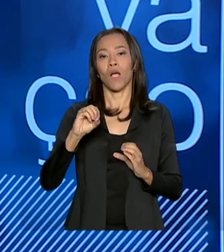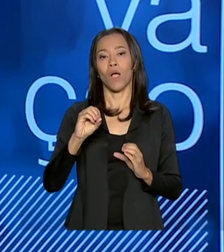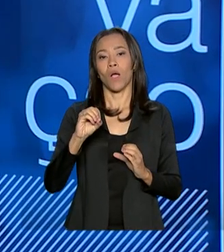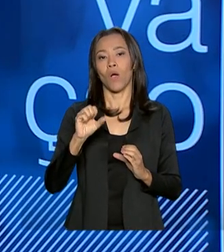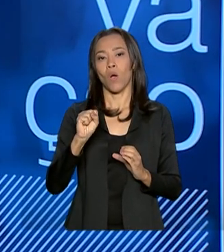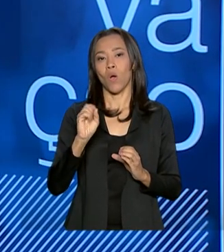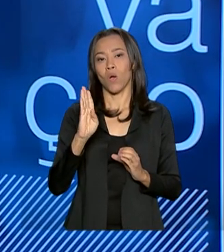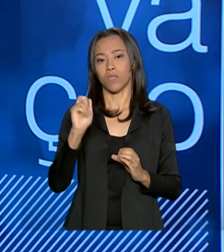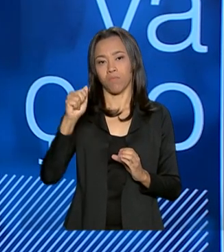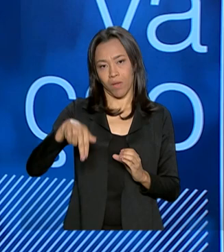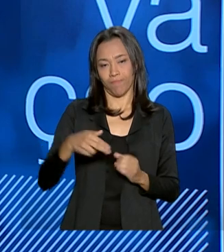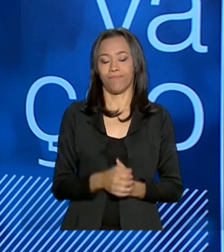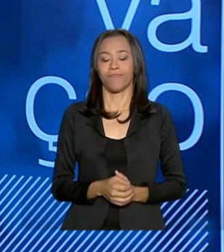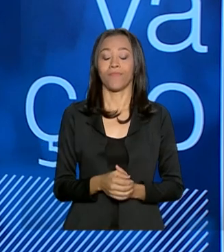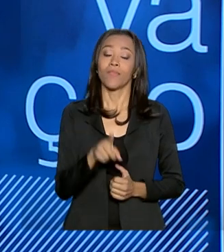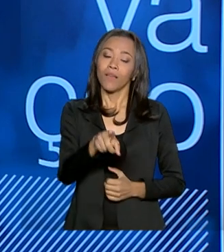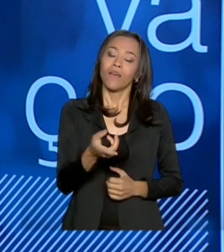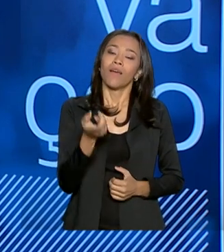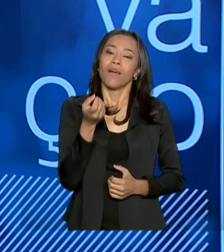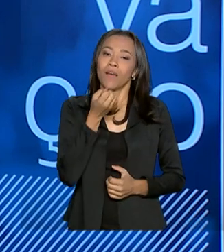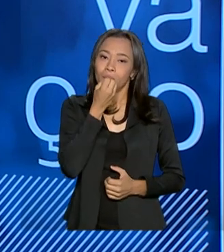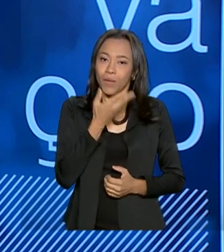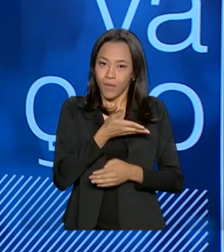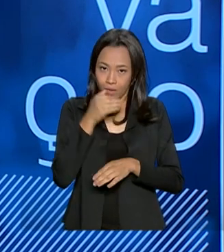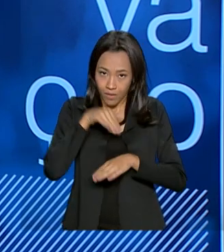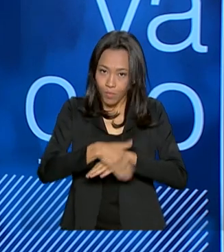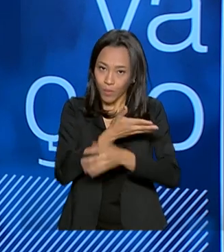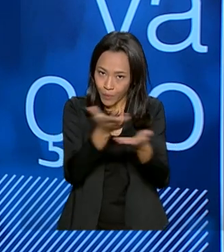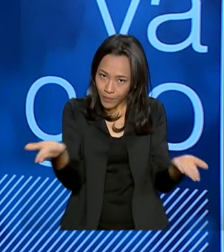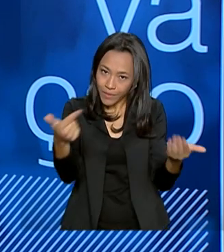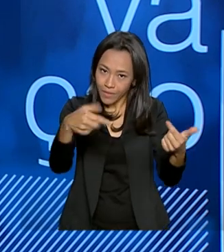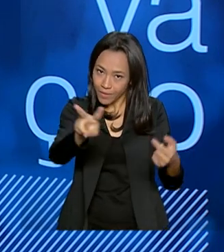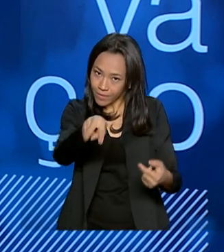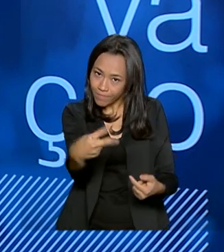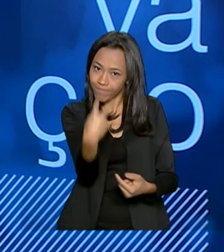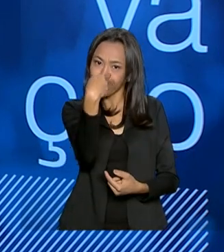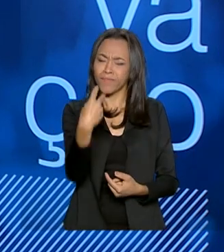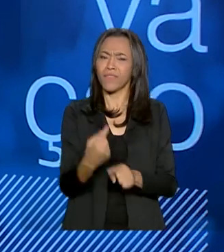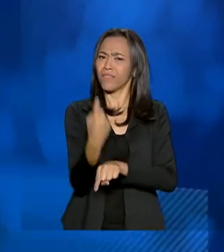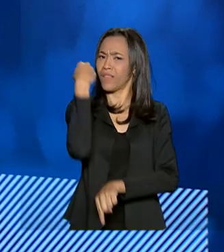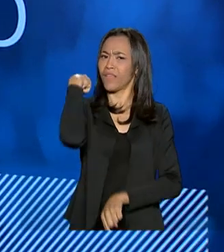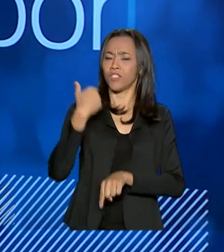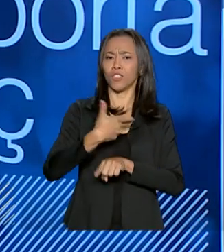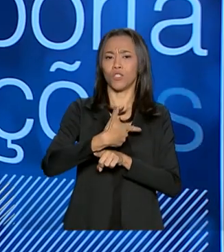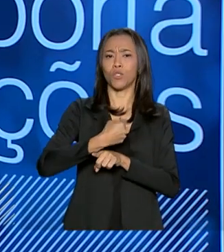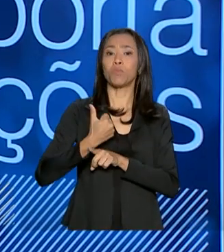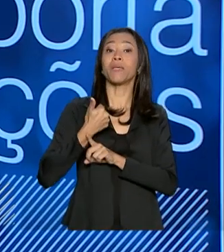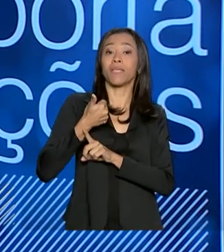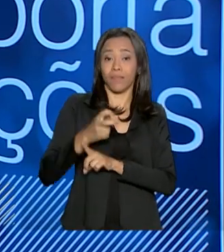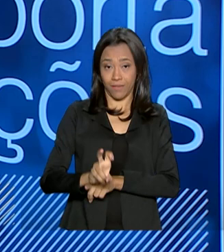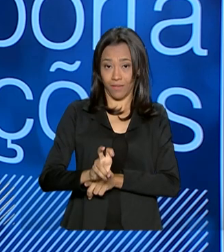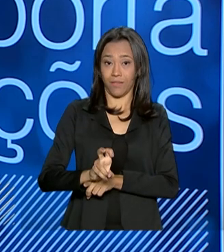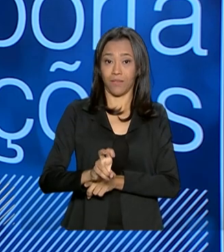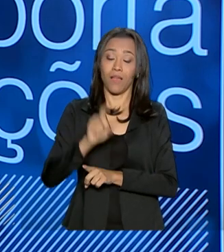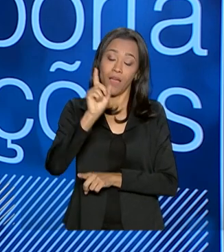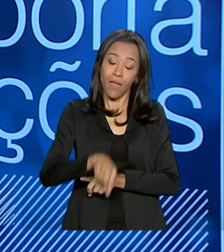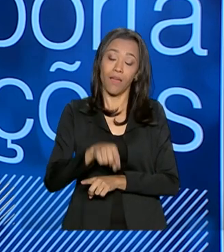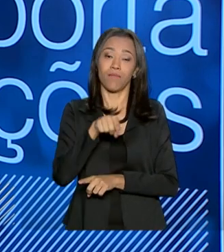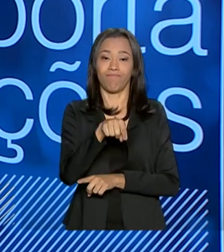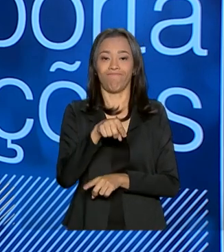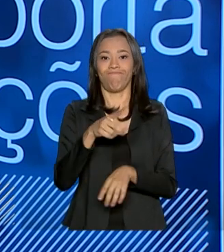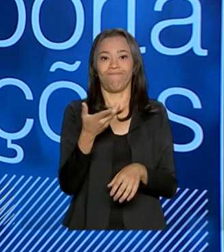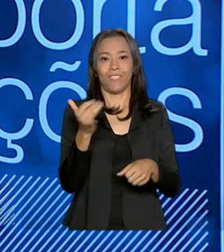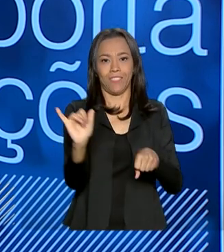telespectadores. A COSBAN, ela estava parada desde 2015, ou seja, o nosso principal mecanismo